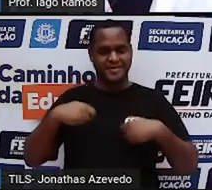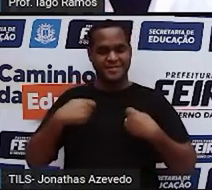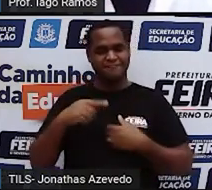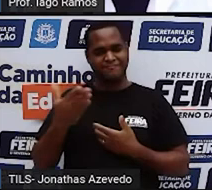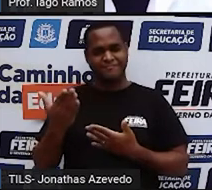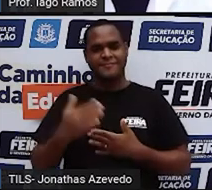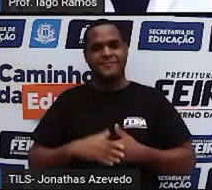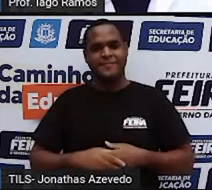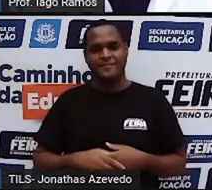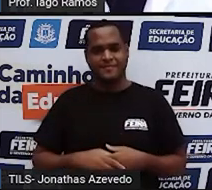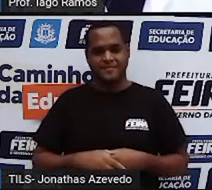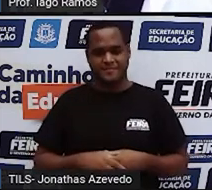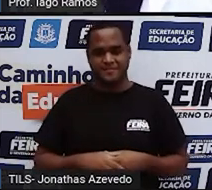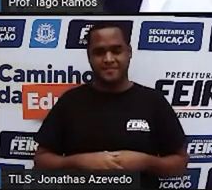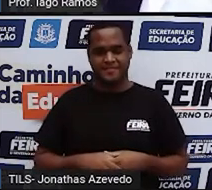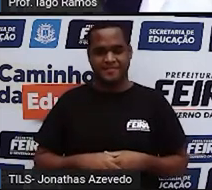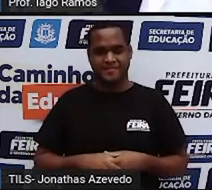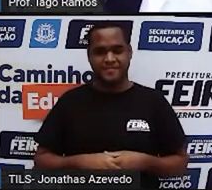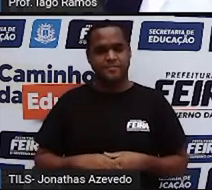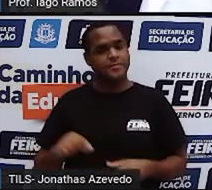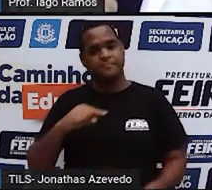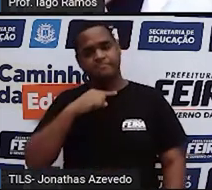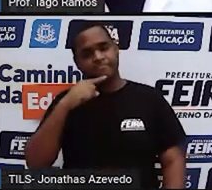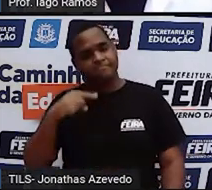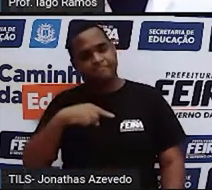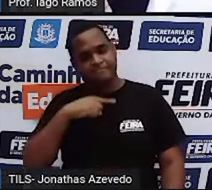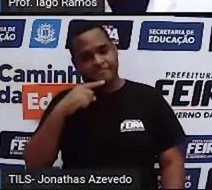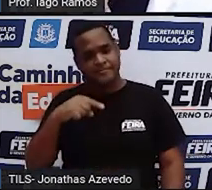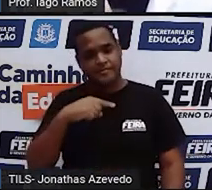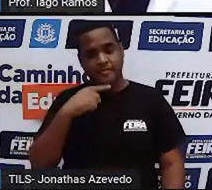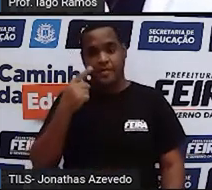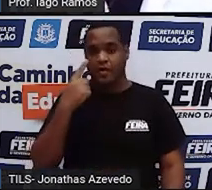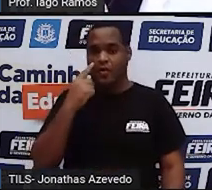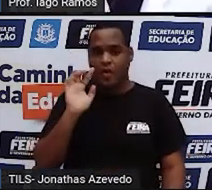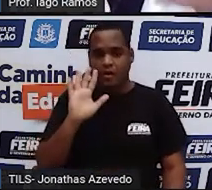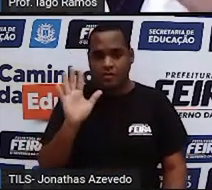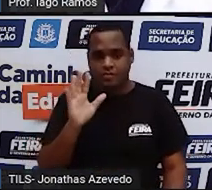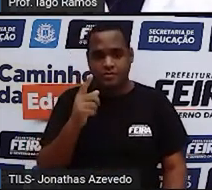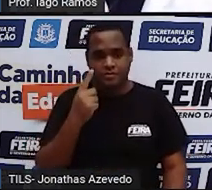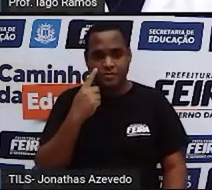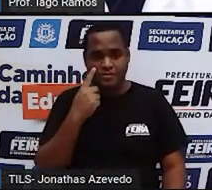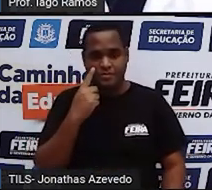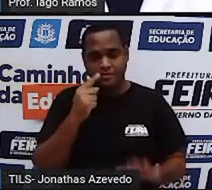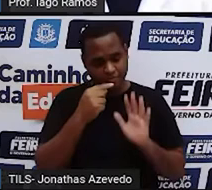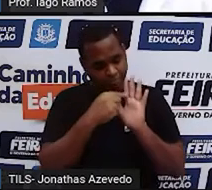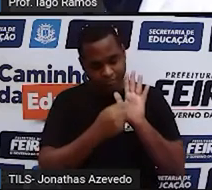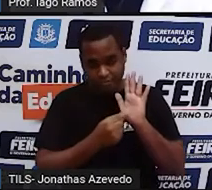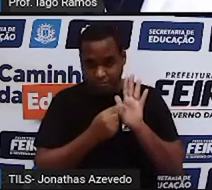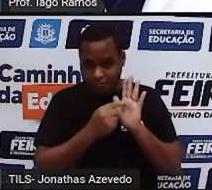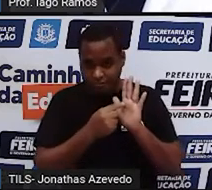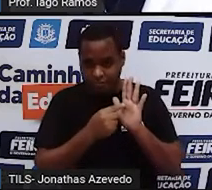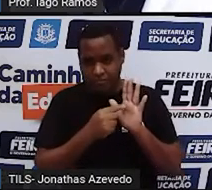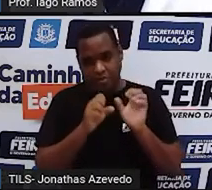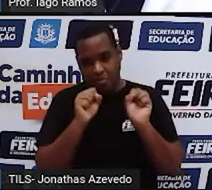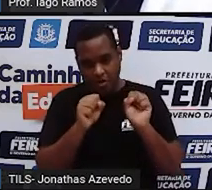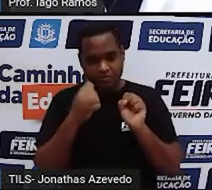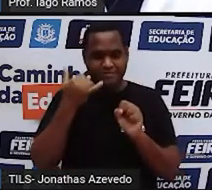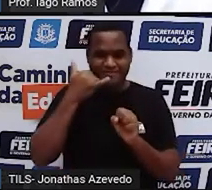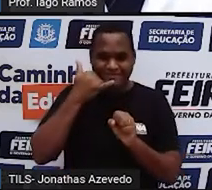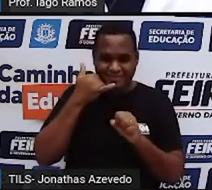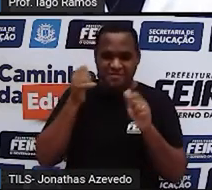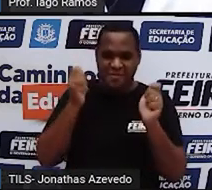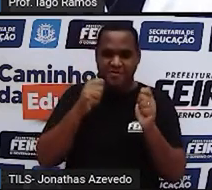Tá? Para você que não conseguiu acompanhar, se liga. Pega uma calculadora, pode ser a do celular,